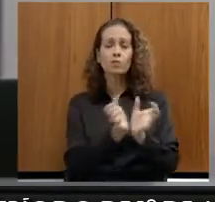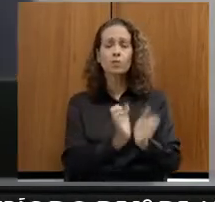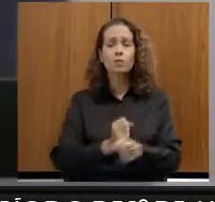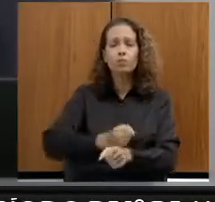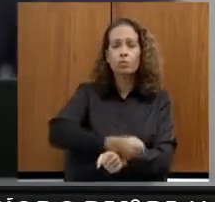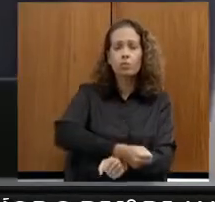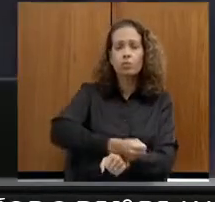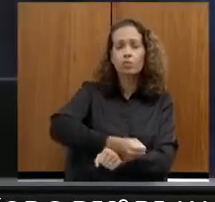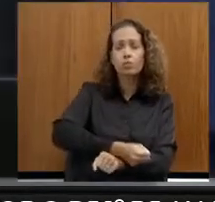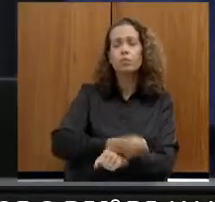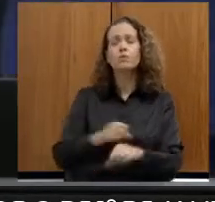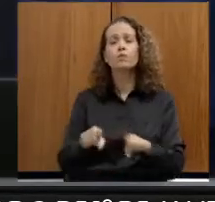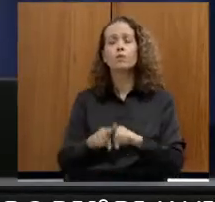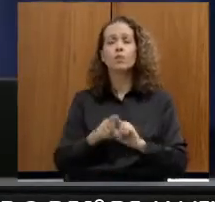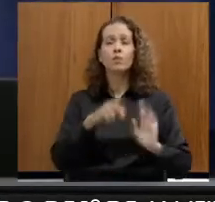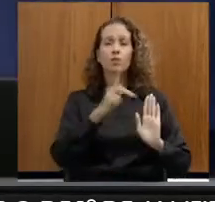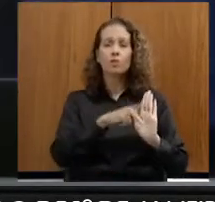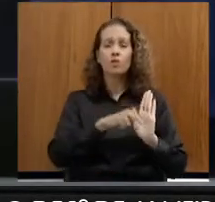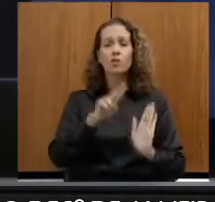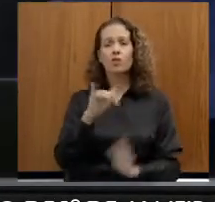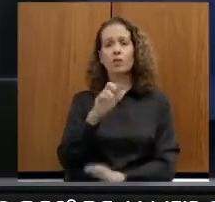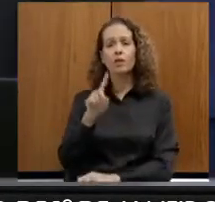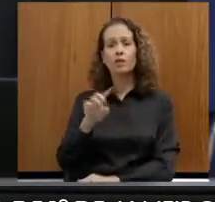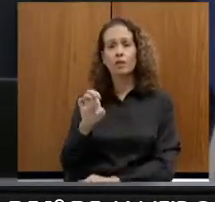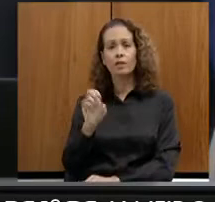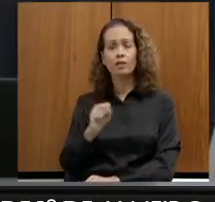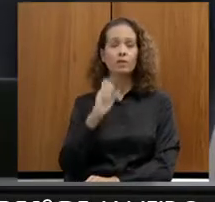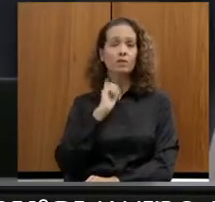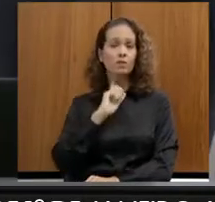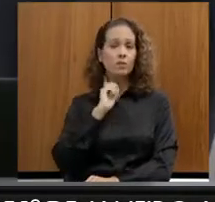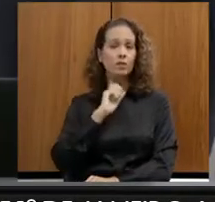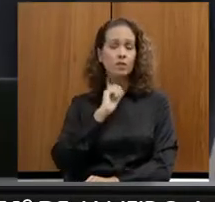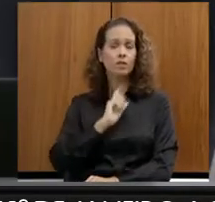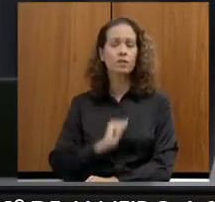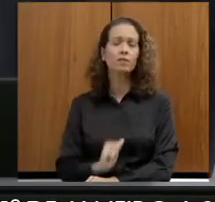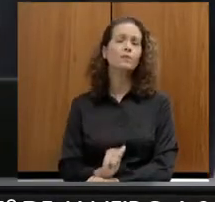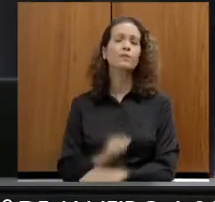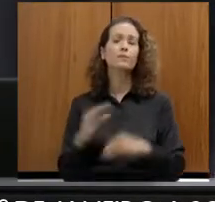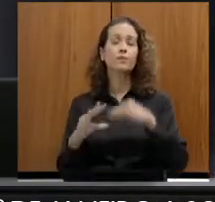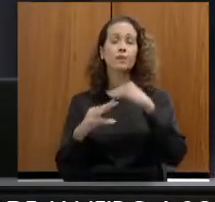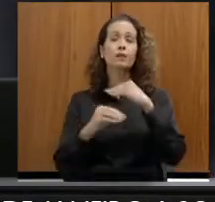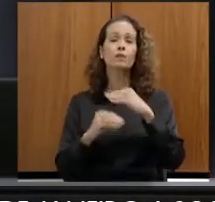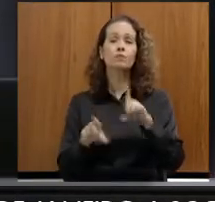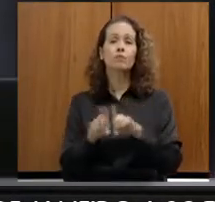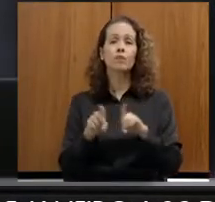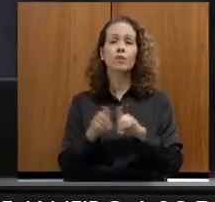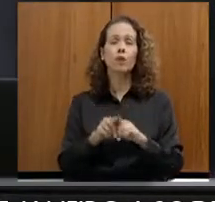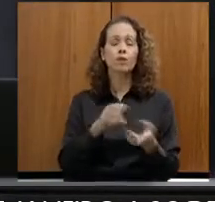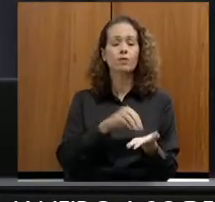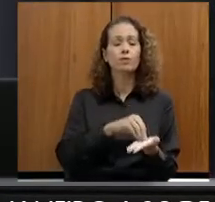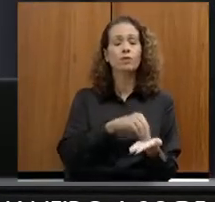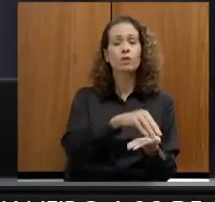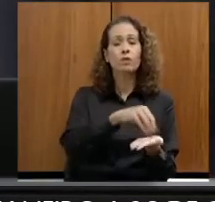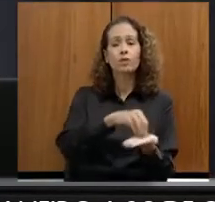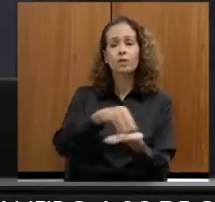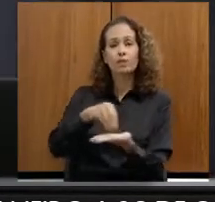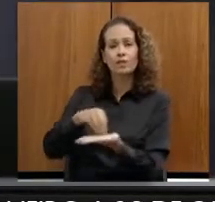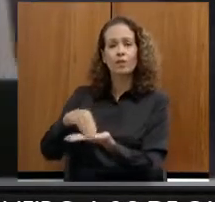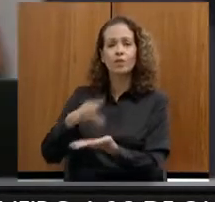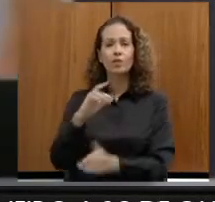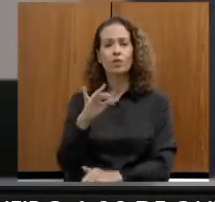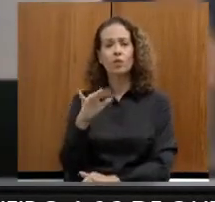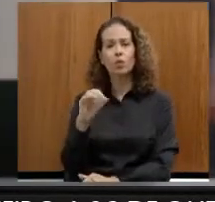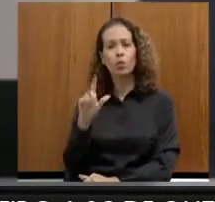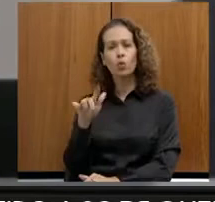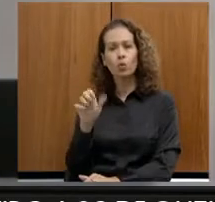atendida pelo projeto Raízes de Minas, com a implementação do Banco de Sementes Crioulas, bem como se há